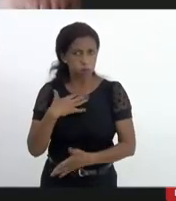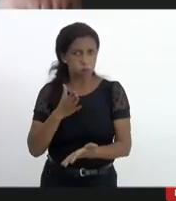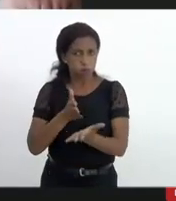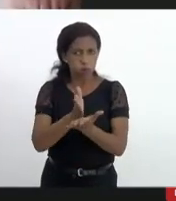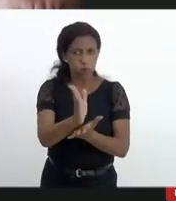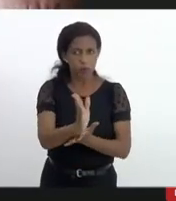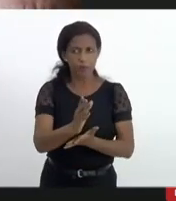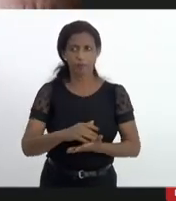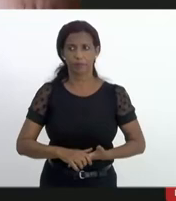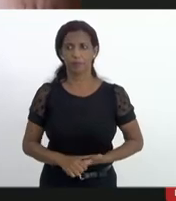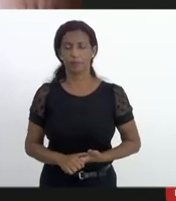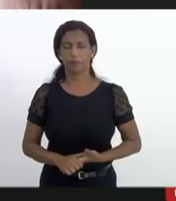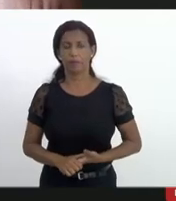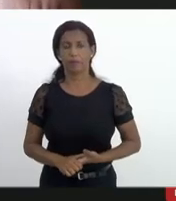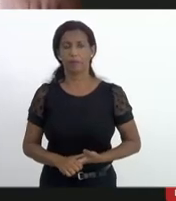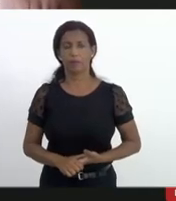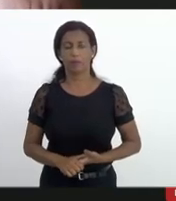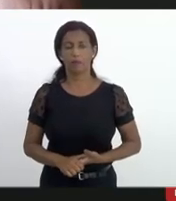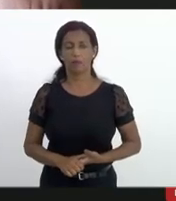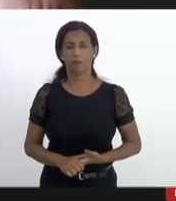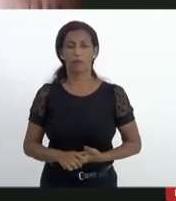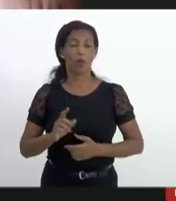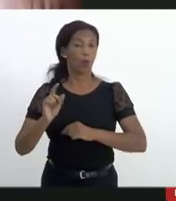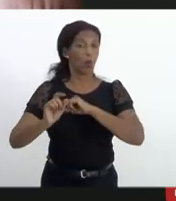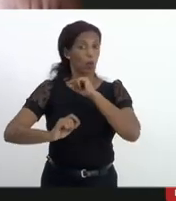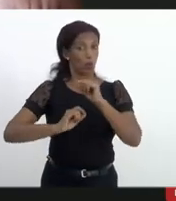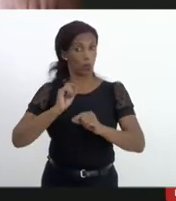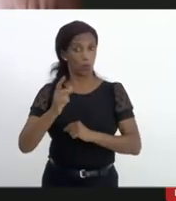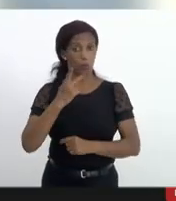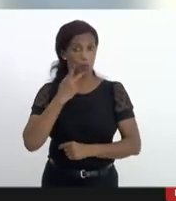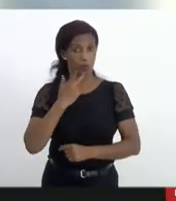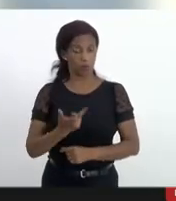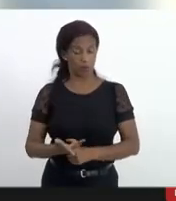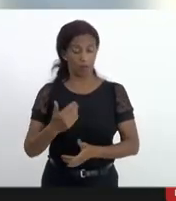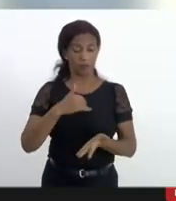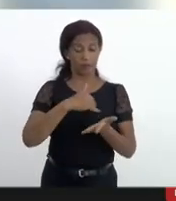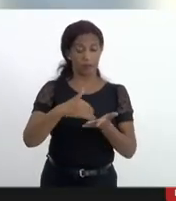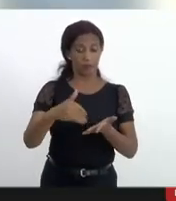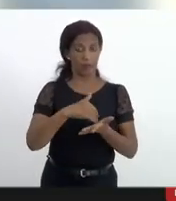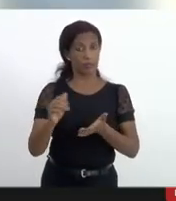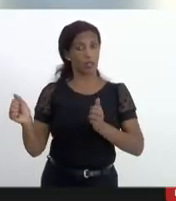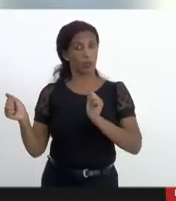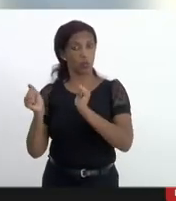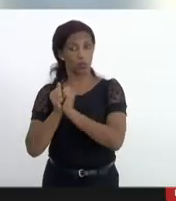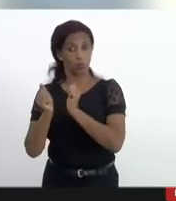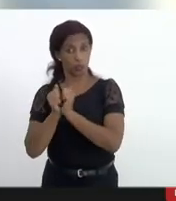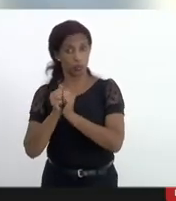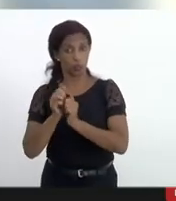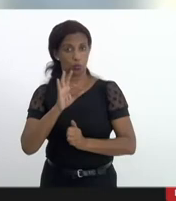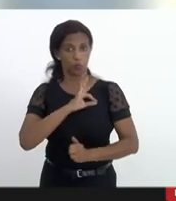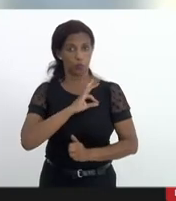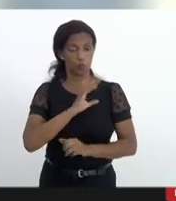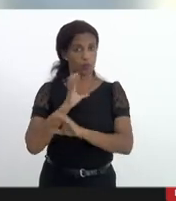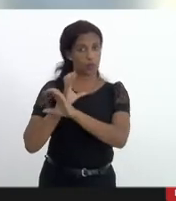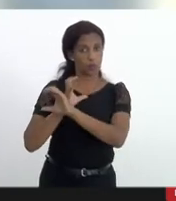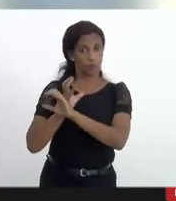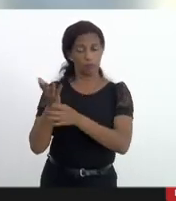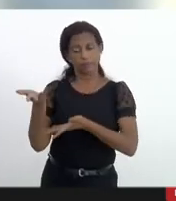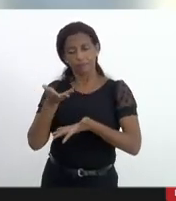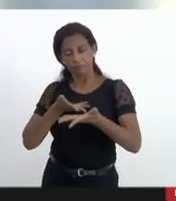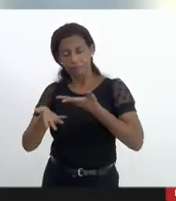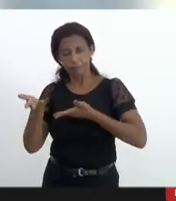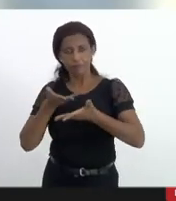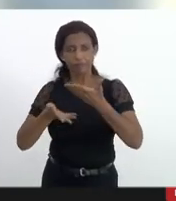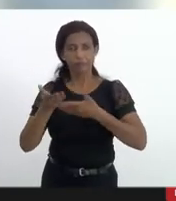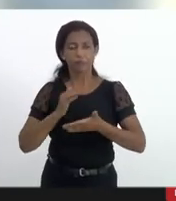o que eu posso adiantar é que a polícia militar a secretaria de polícia militar juntamente com a secretaria de polícia civil eles participaram